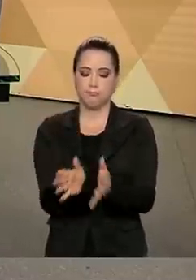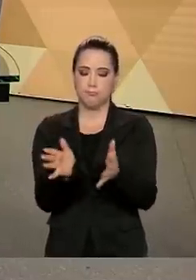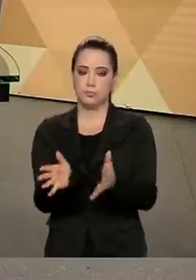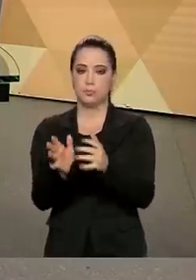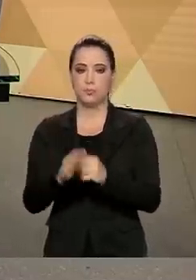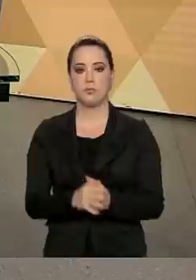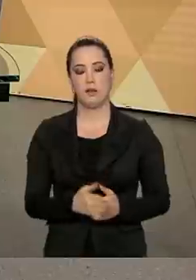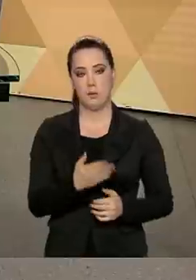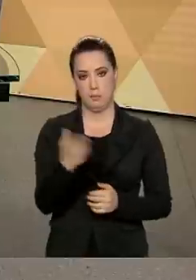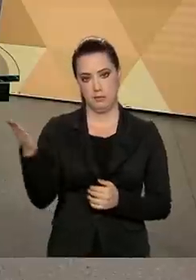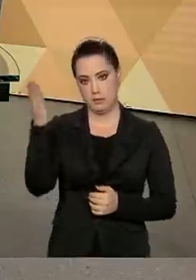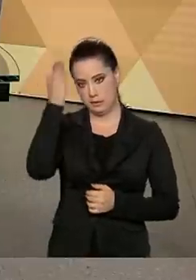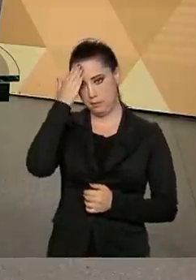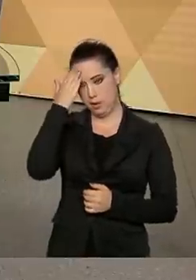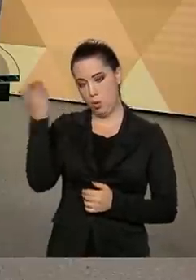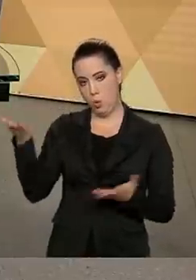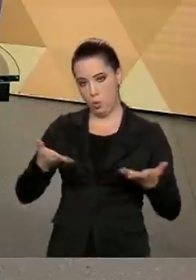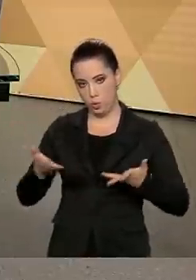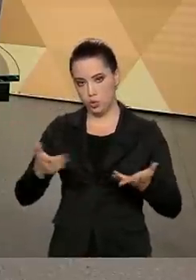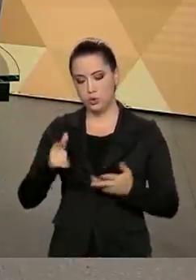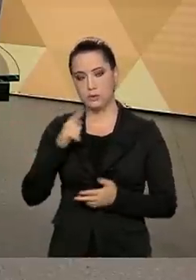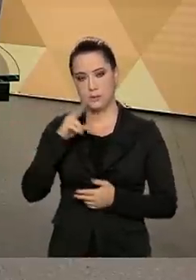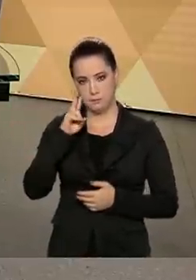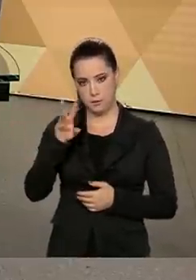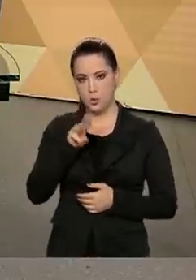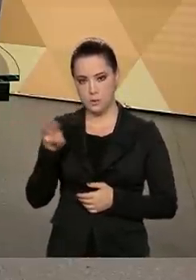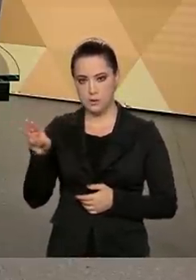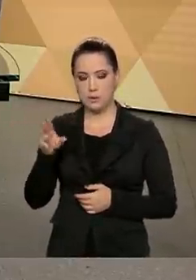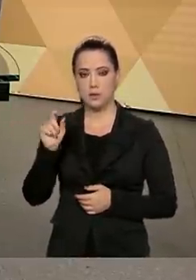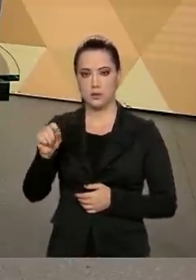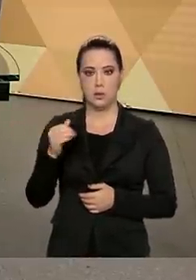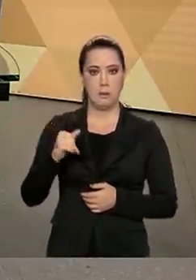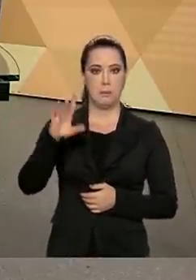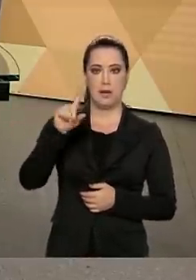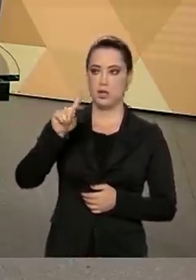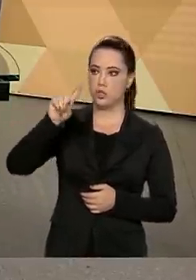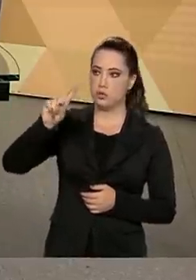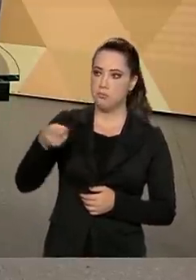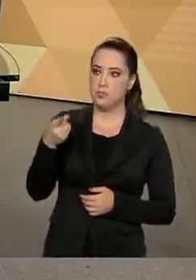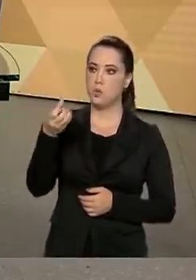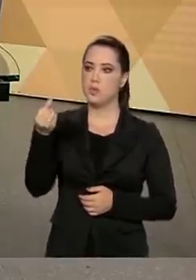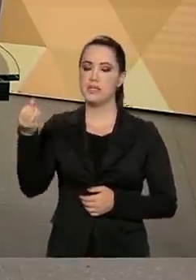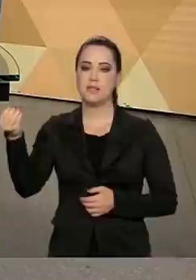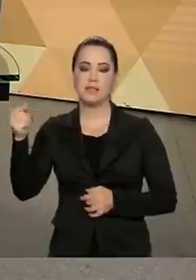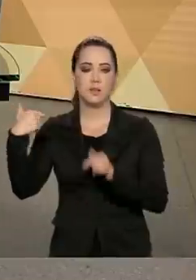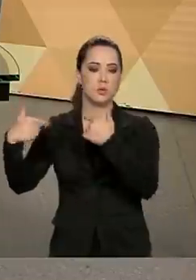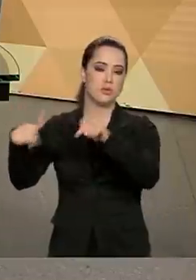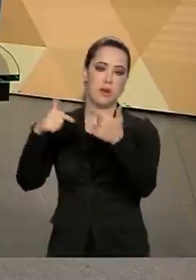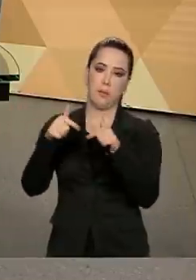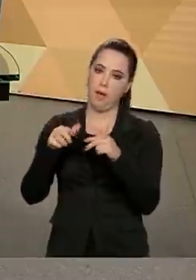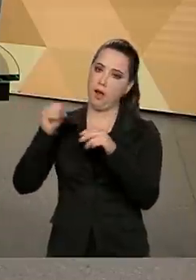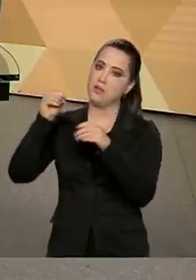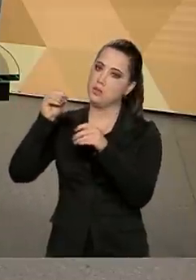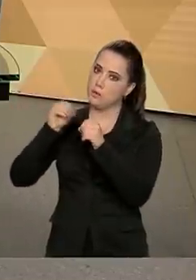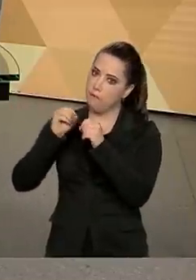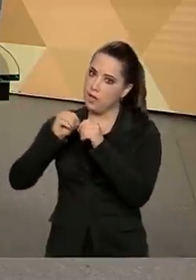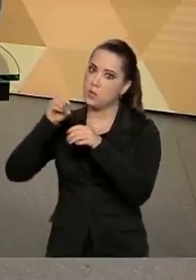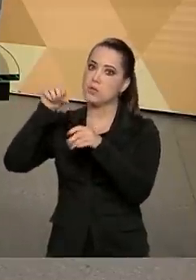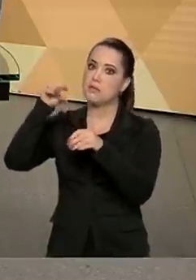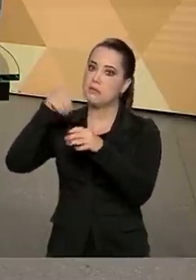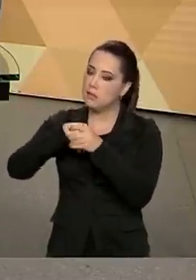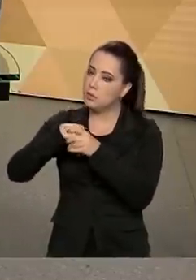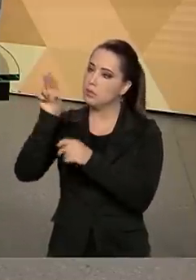nós temos no nosso painel hoje mapeado mais de 1.600 ações realizadas pelas universidades federais,